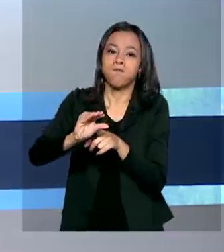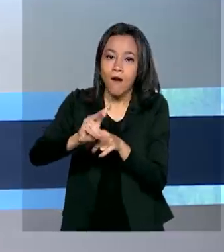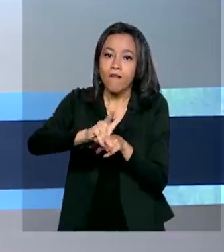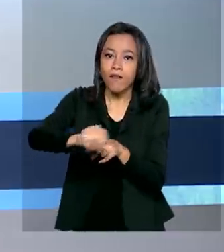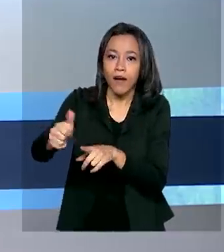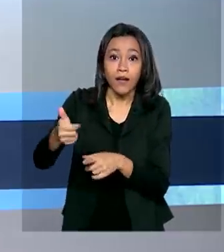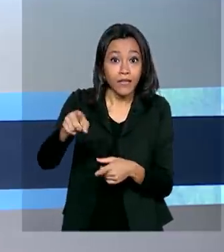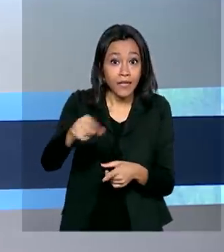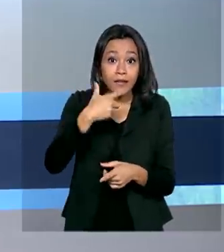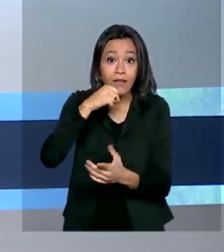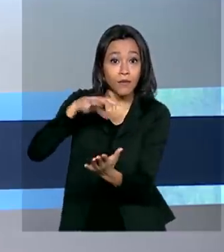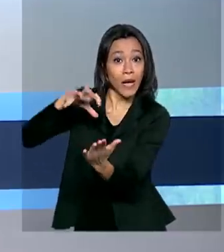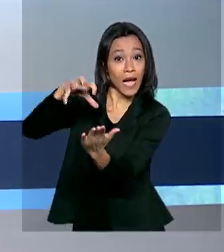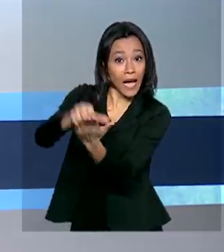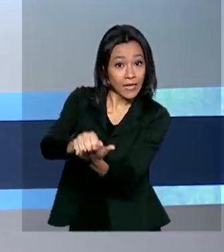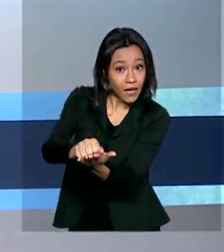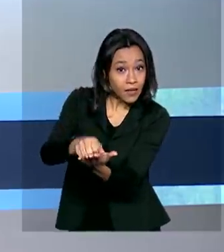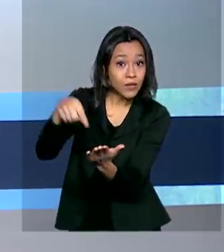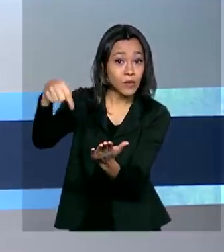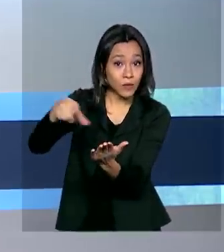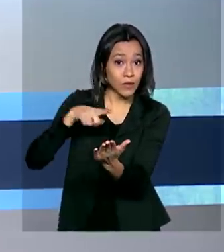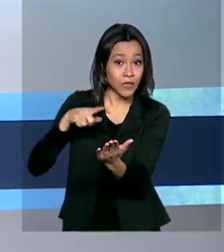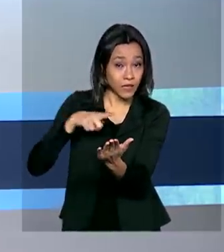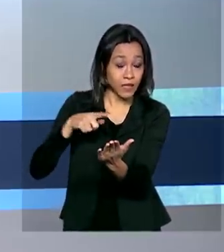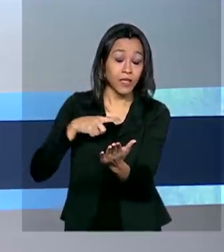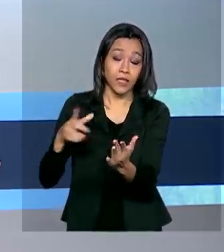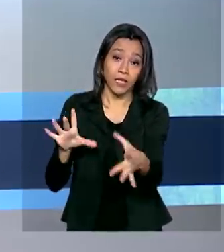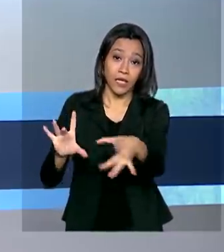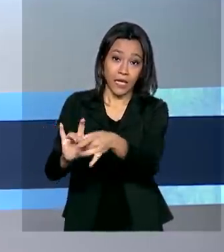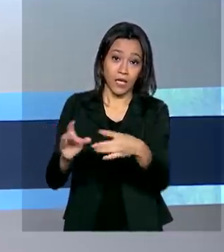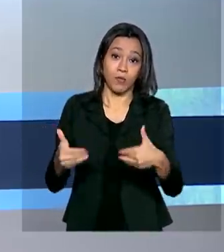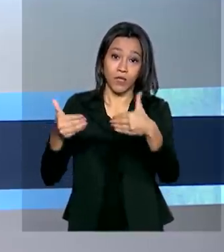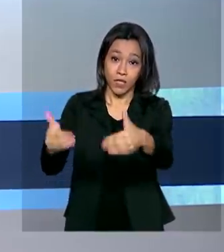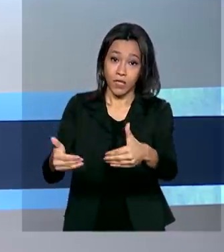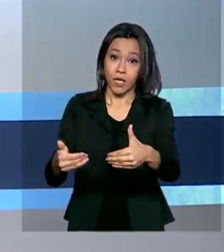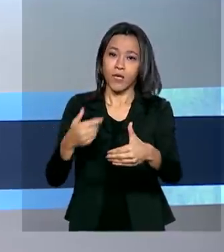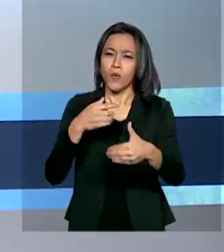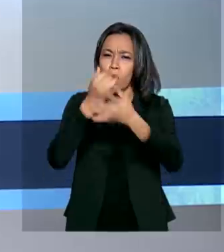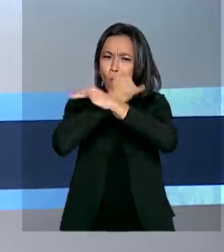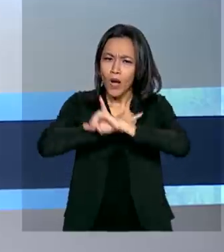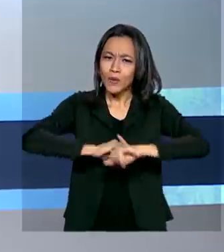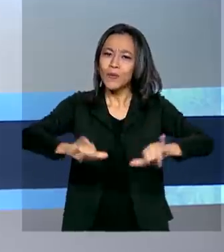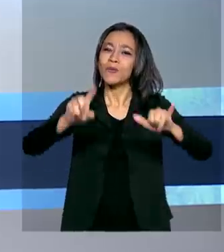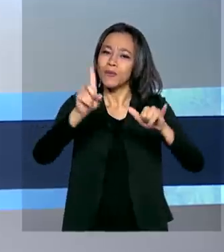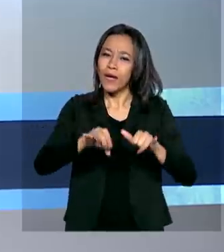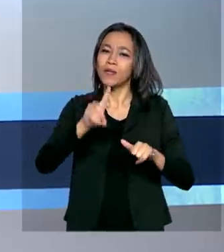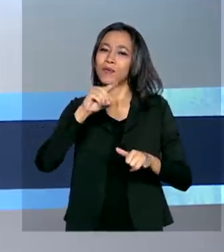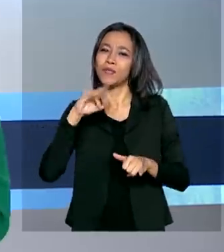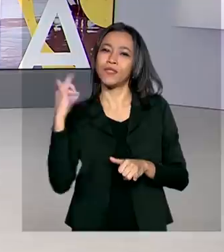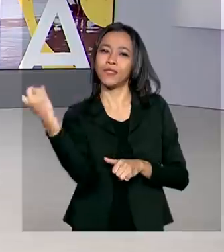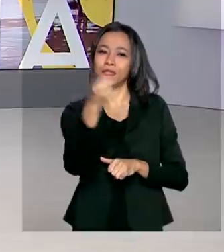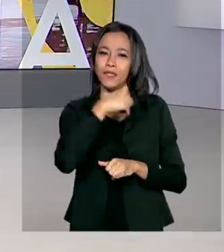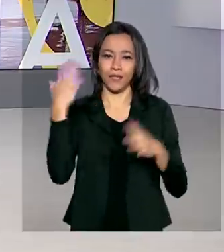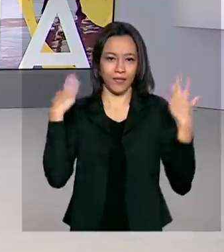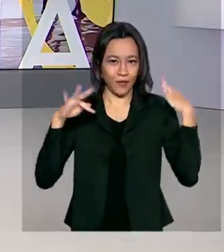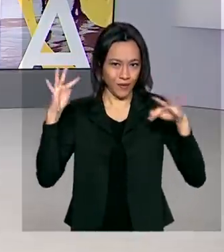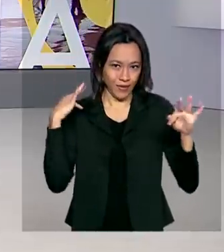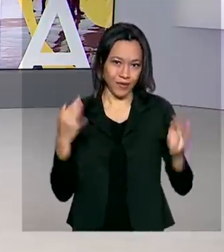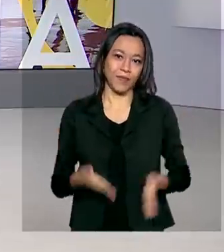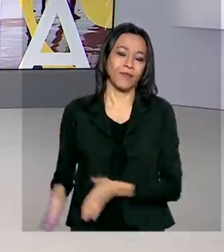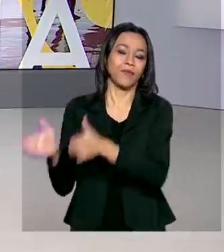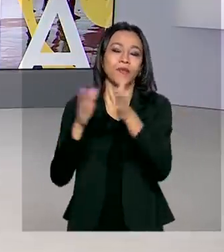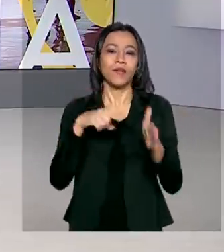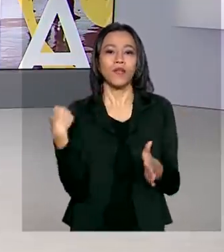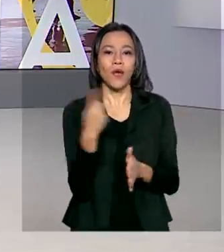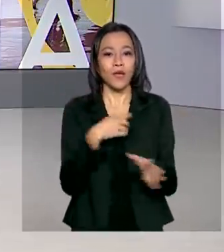fazem parte do Cadastur, o Cadastro Único do Ministério. O anúncio é feito no Dia Nacional do Turismo. A gente